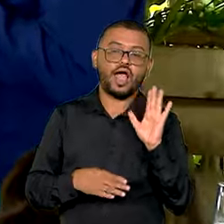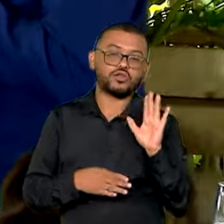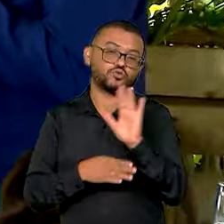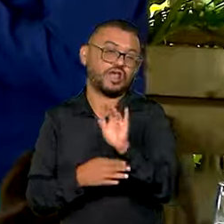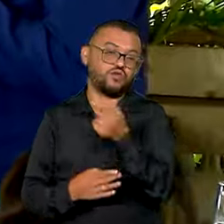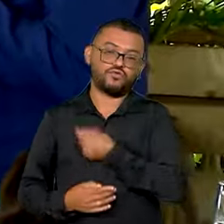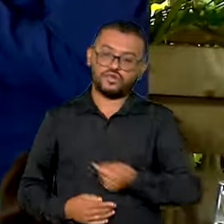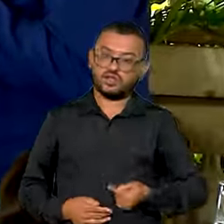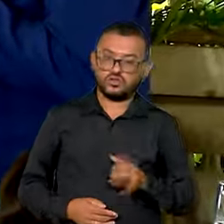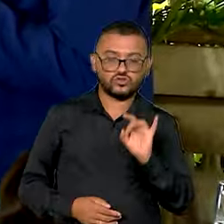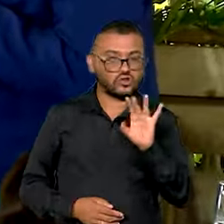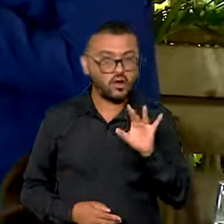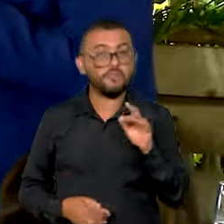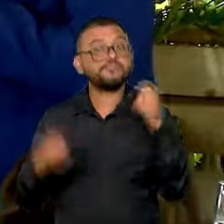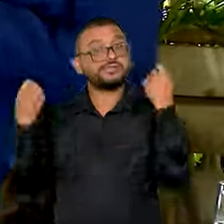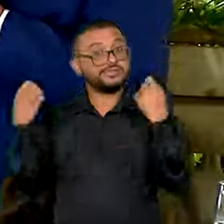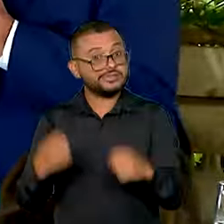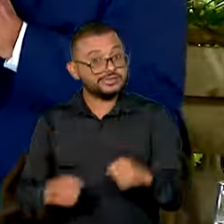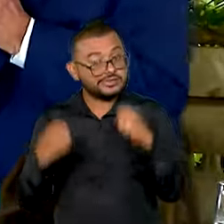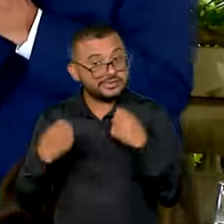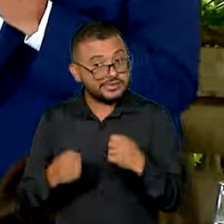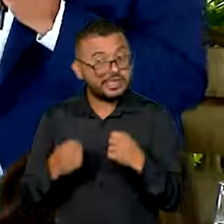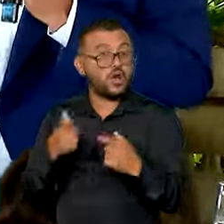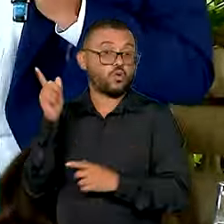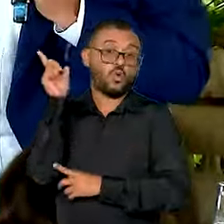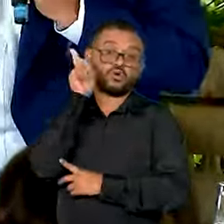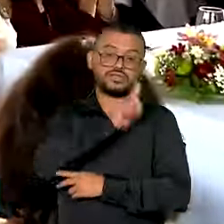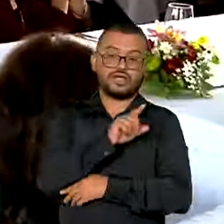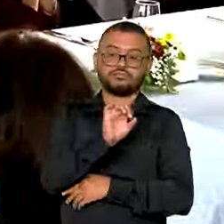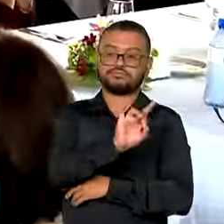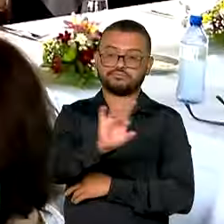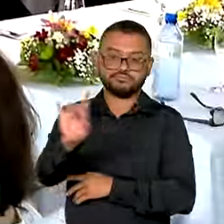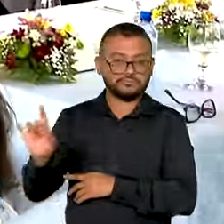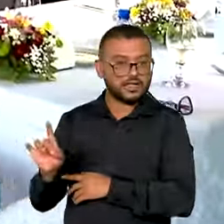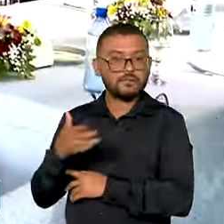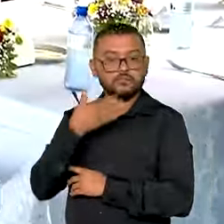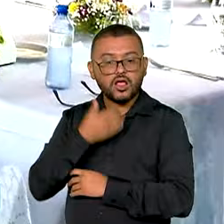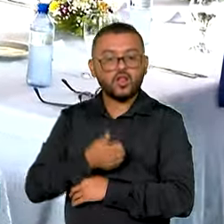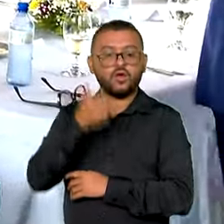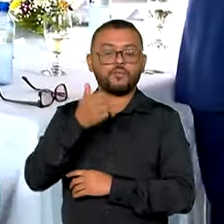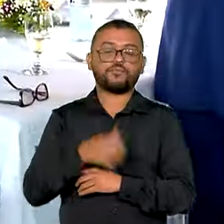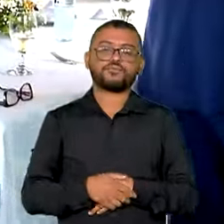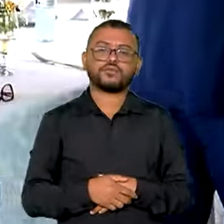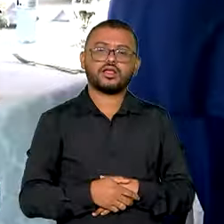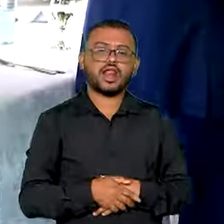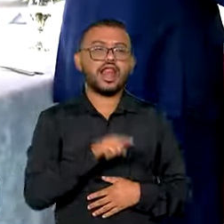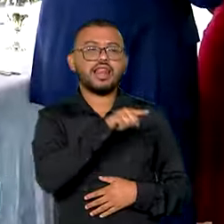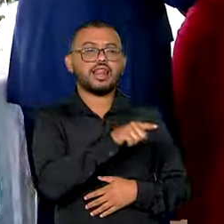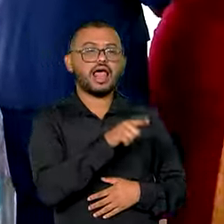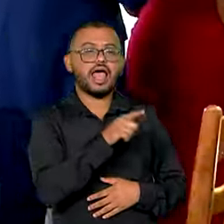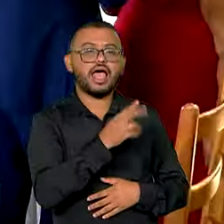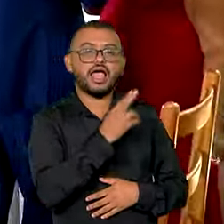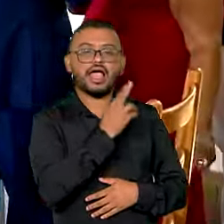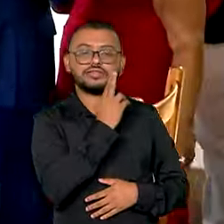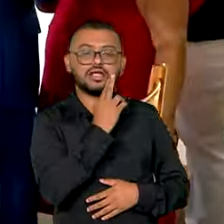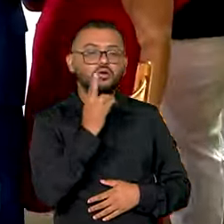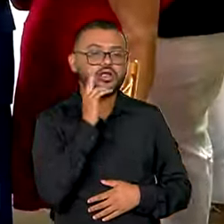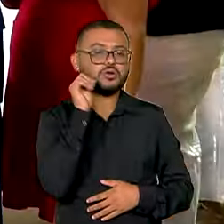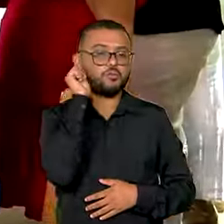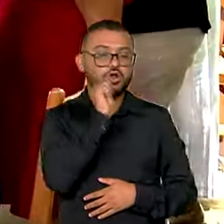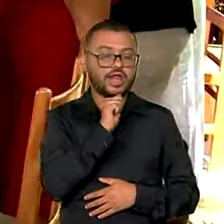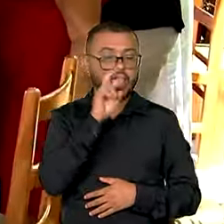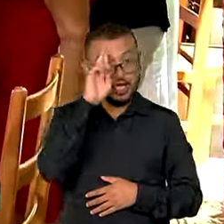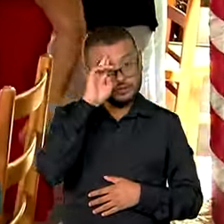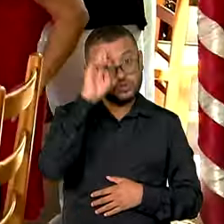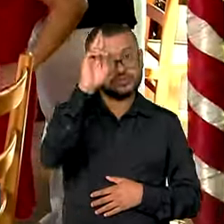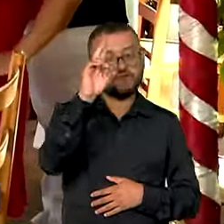governo. Tem que ser conquista de vocês. O restaurante onde foi o almoço é de Dona Zélia,